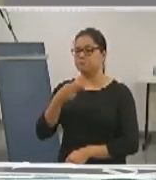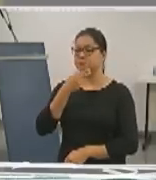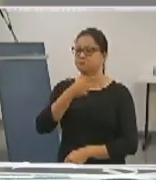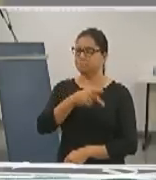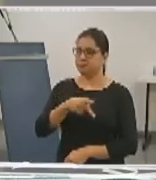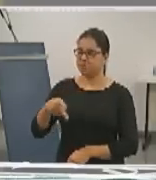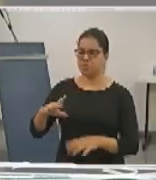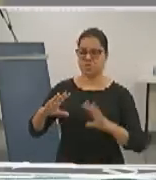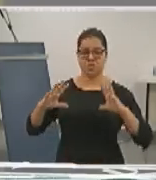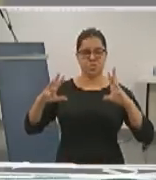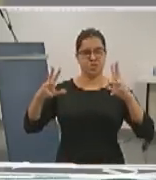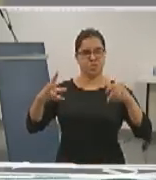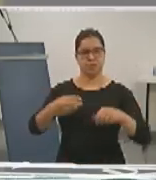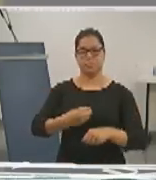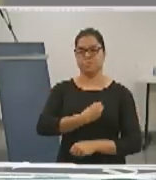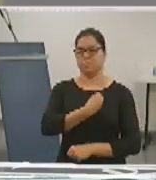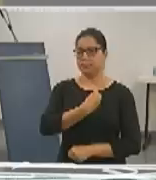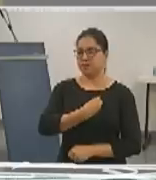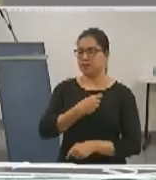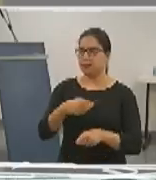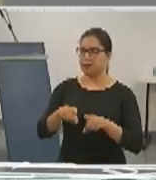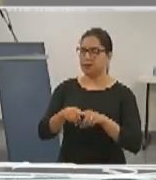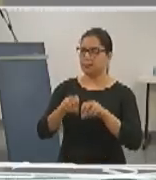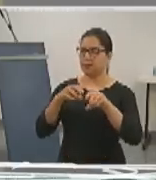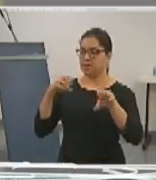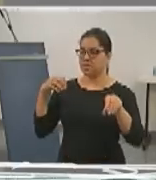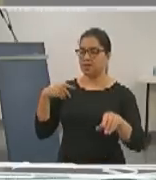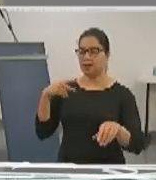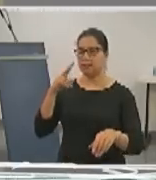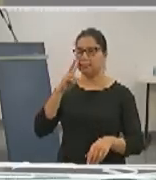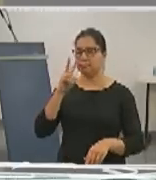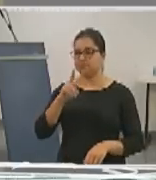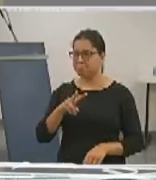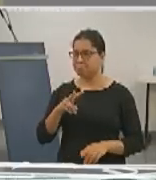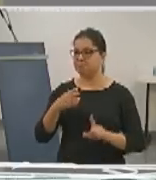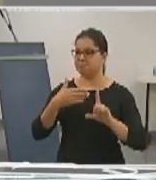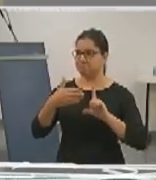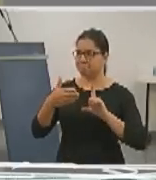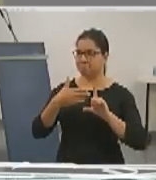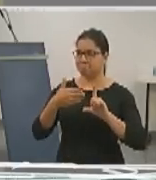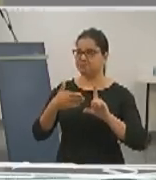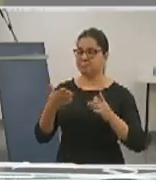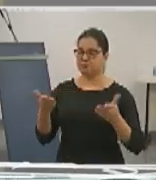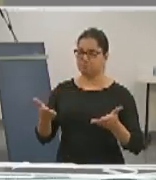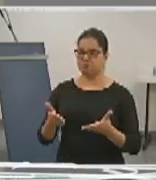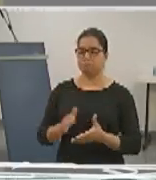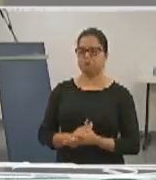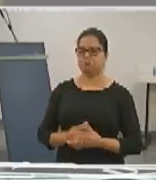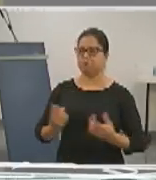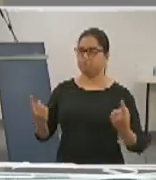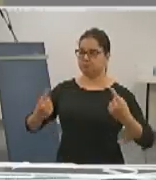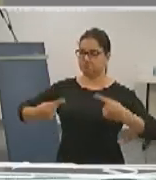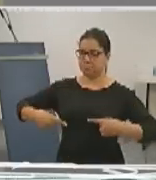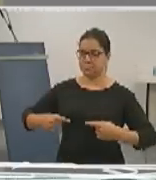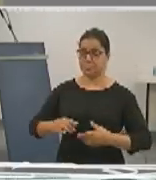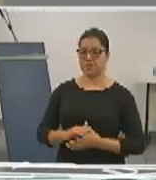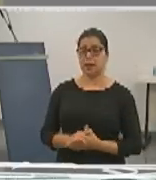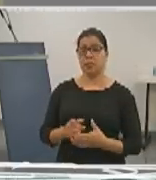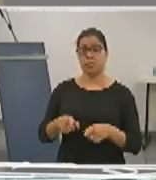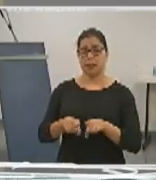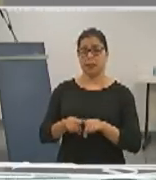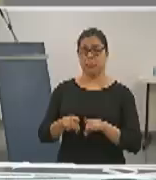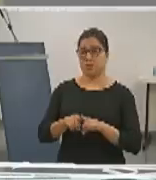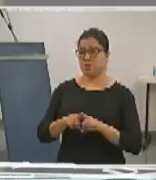e também aqueles que nos acompanharam através da transmissão ao vivo esse debate. me dirijo especialmente